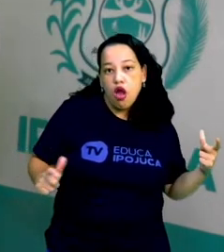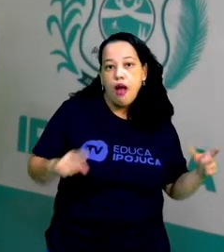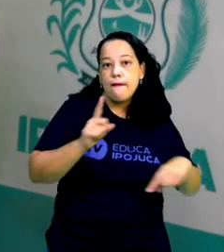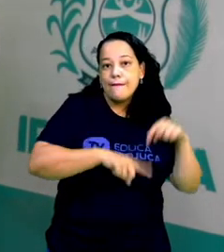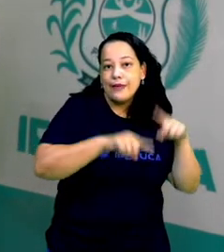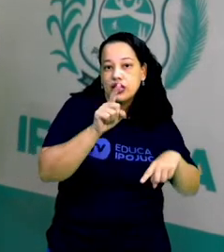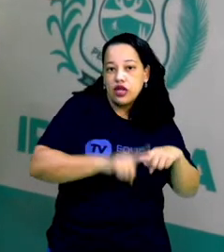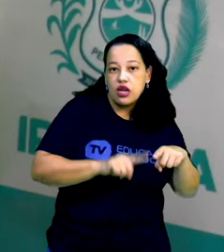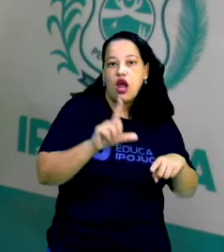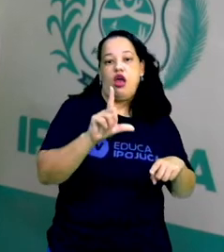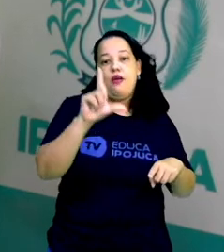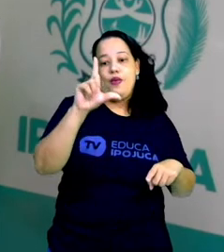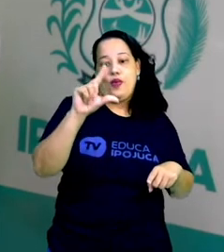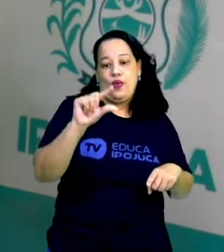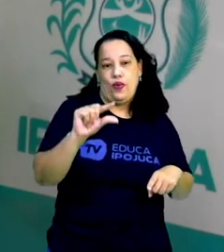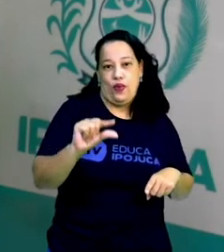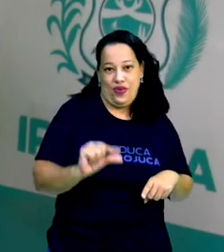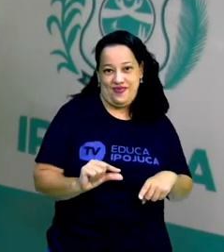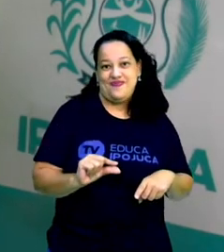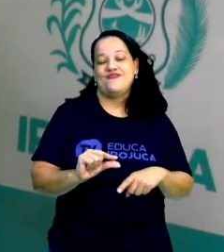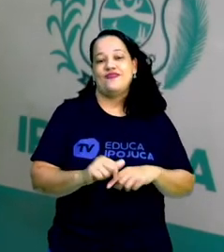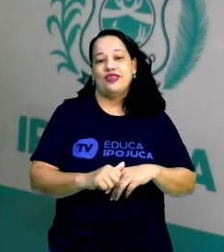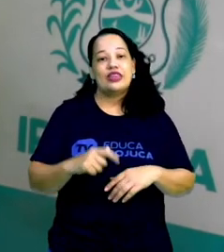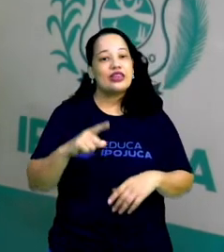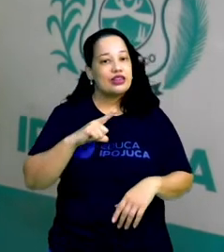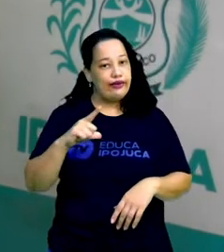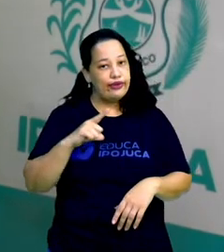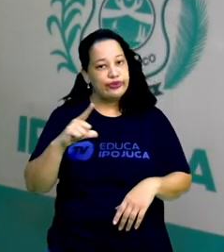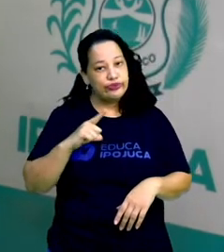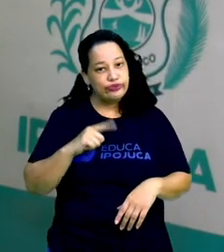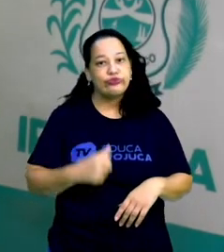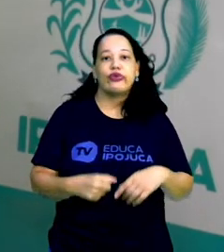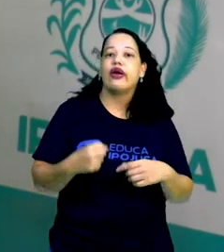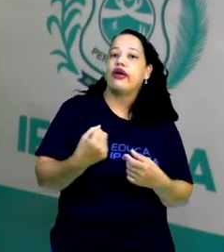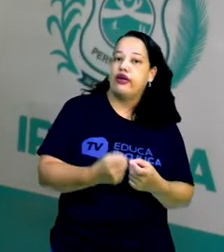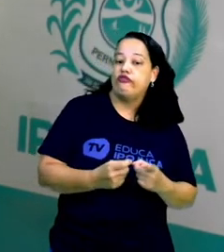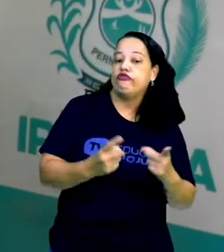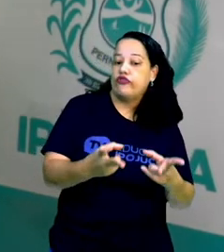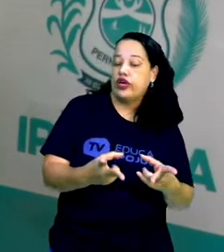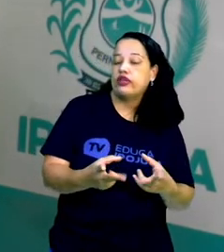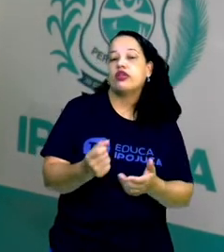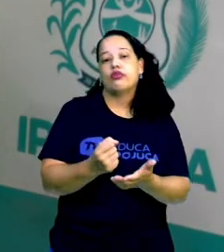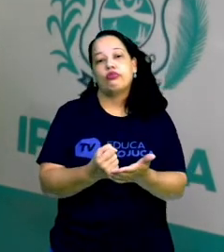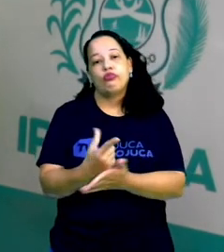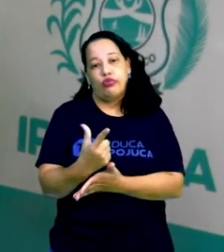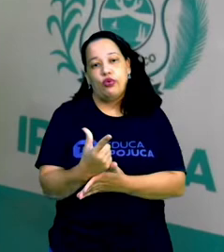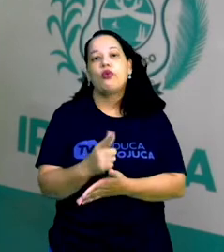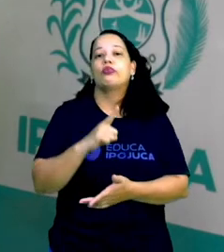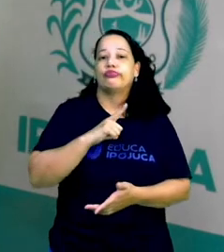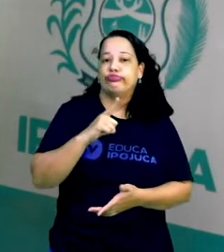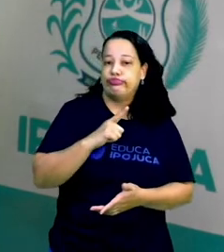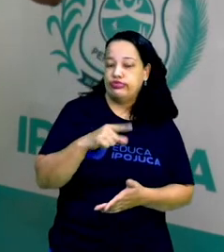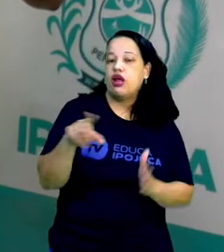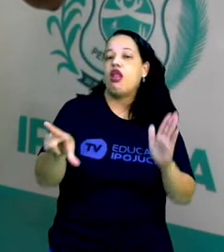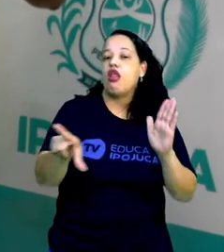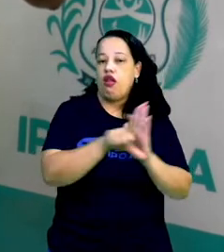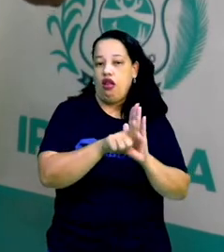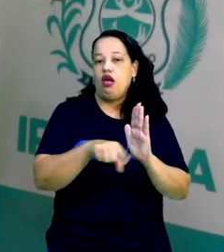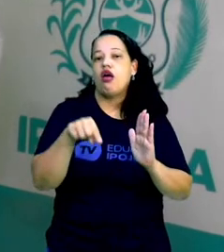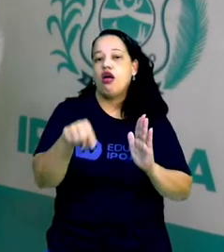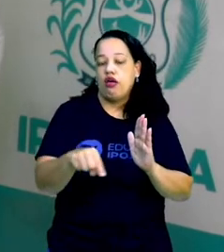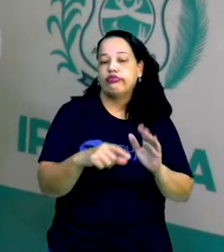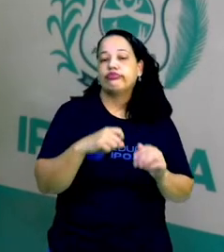dá uma caída. Então a gente tem essa lei da oferta e da procura regulando o mercado, tanto